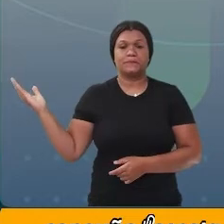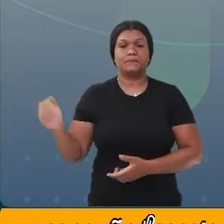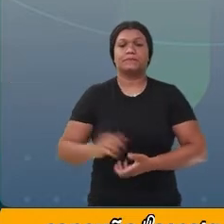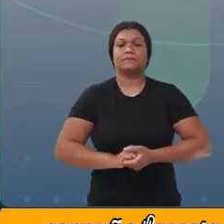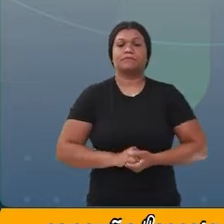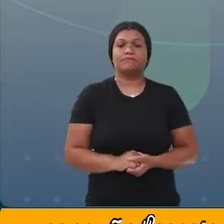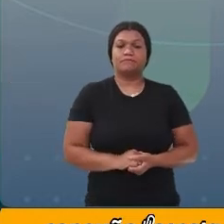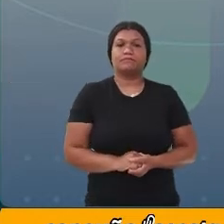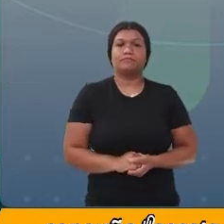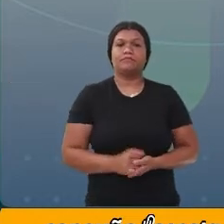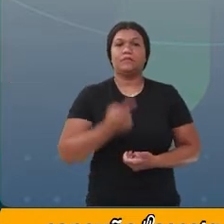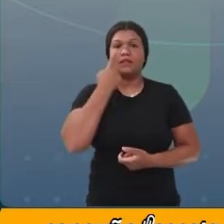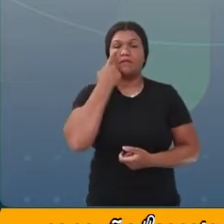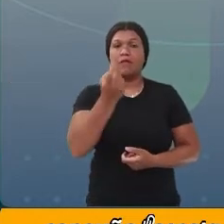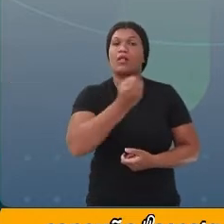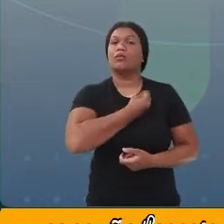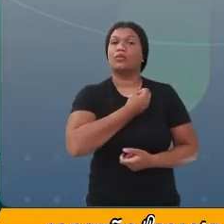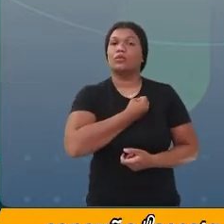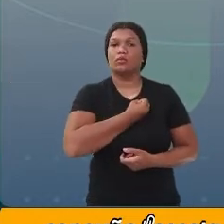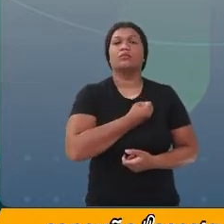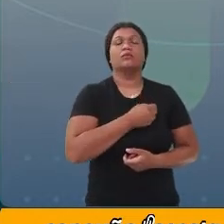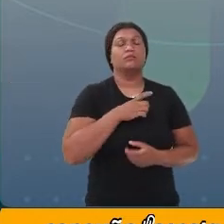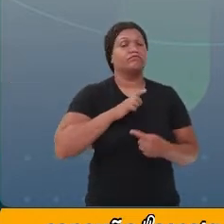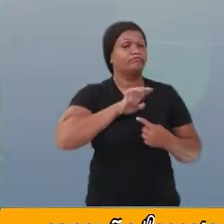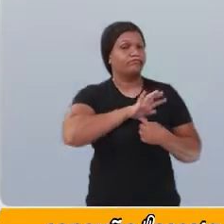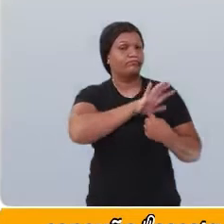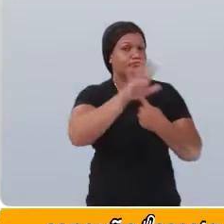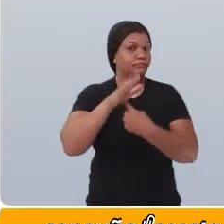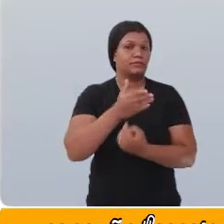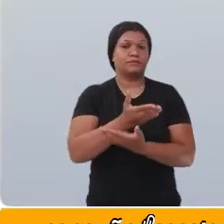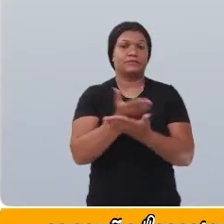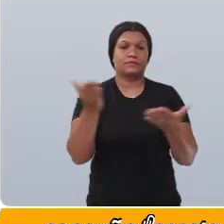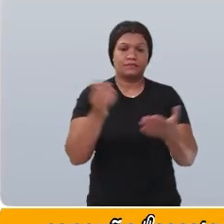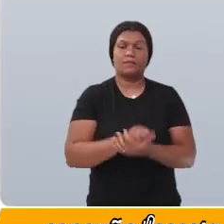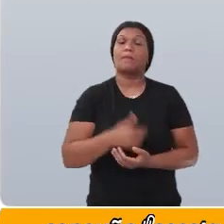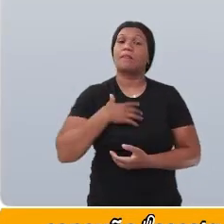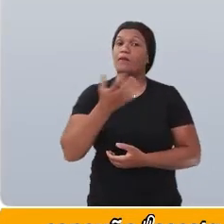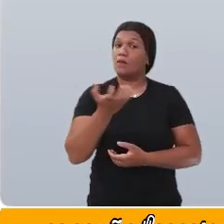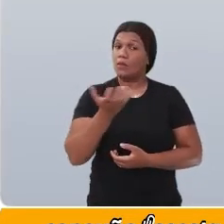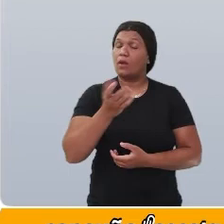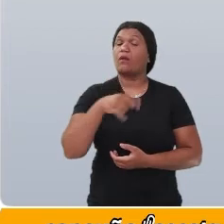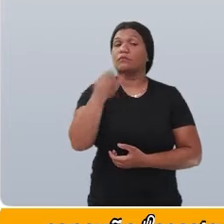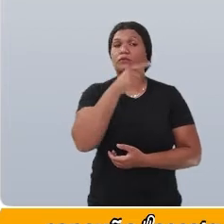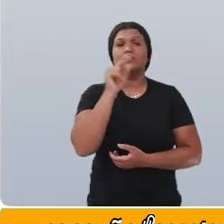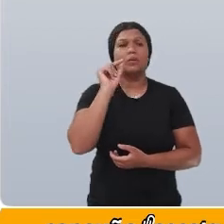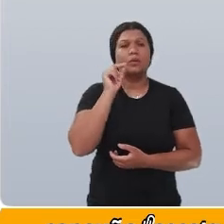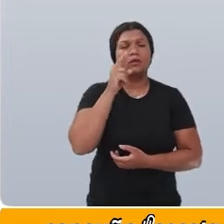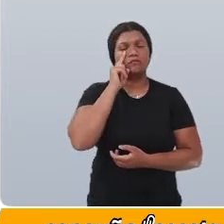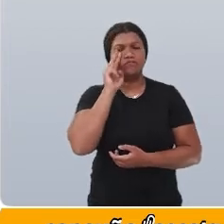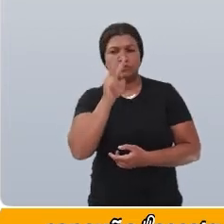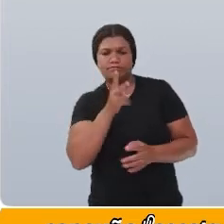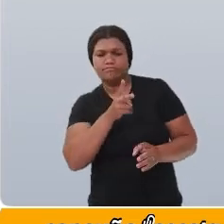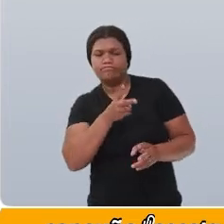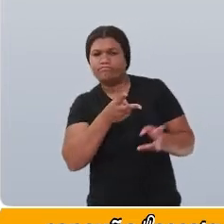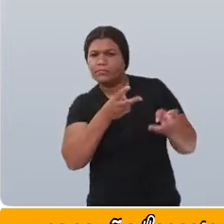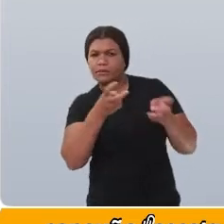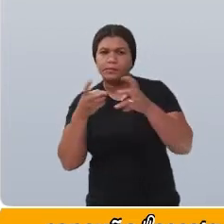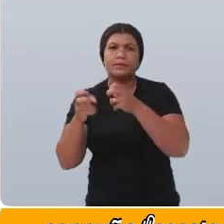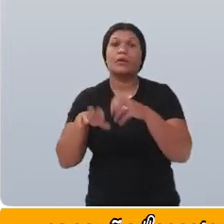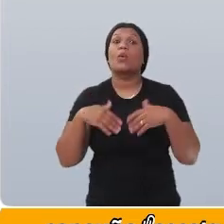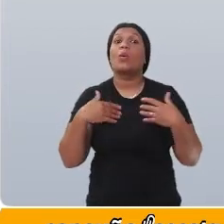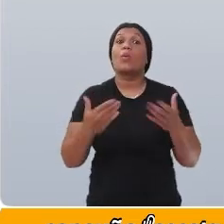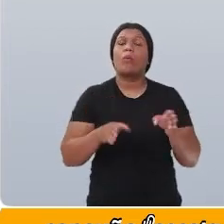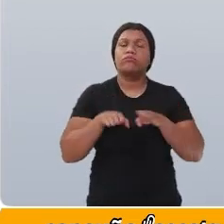Veja a sequência numérica que eu vou te apresentar e eu quero que você encontre o padrão